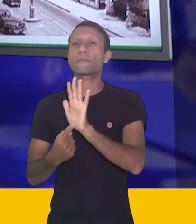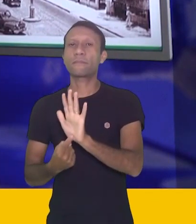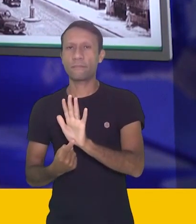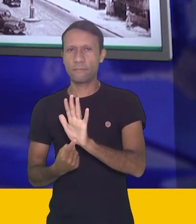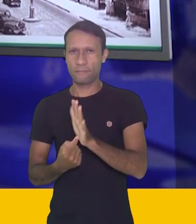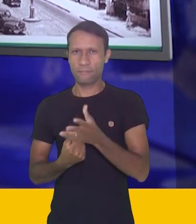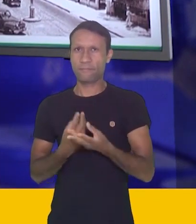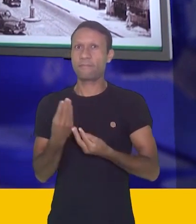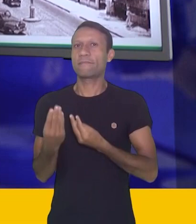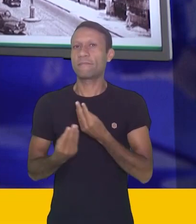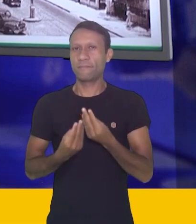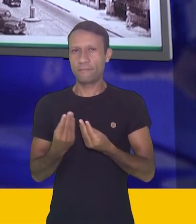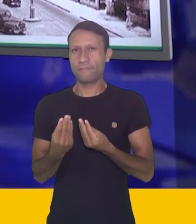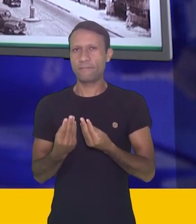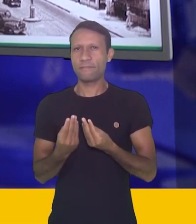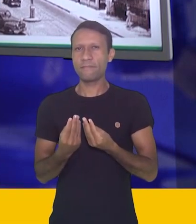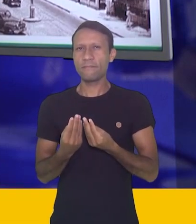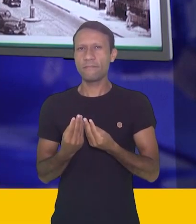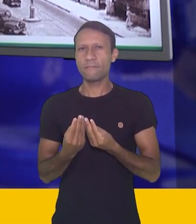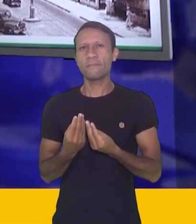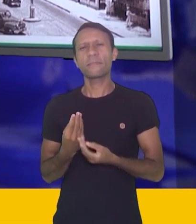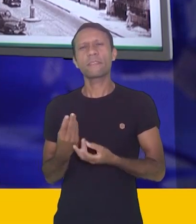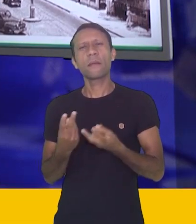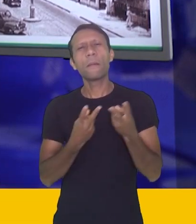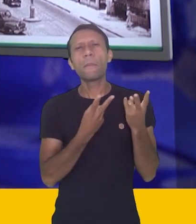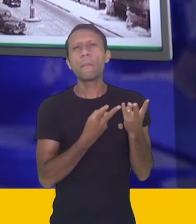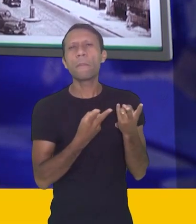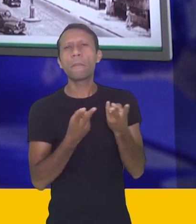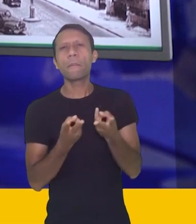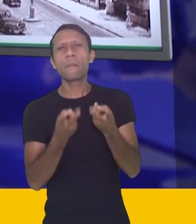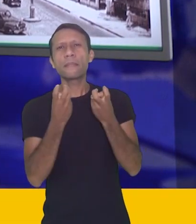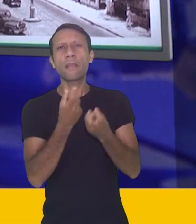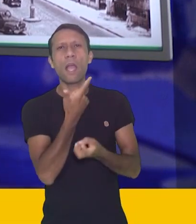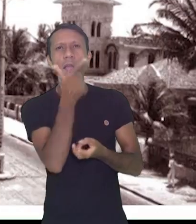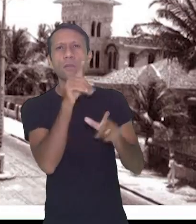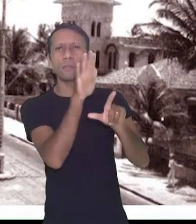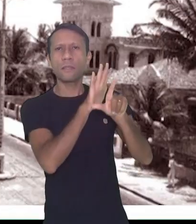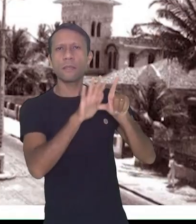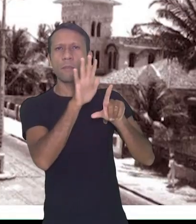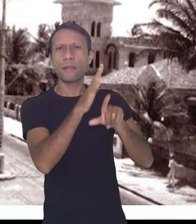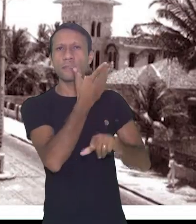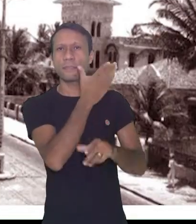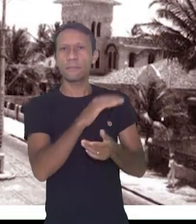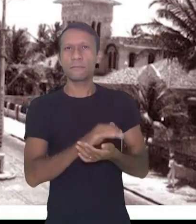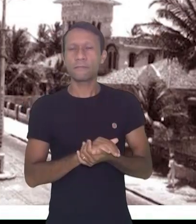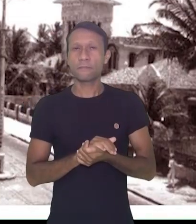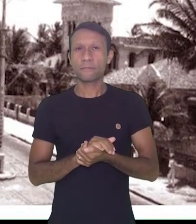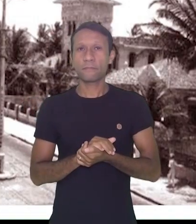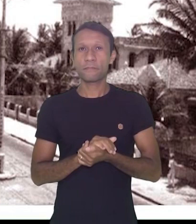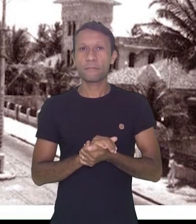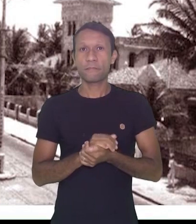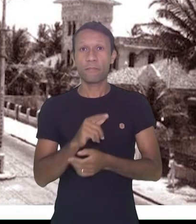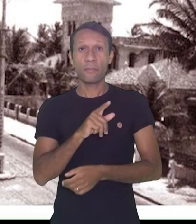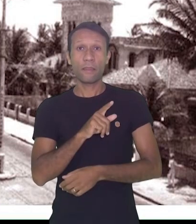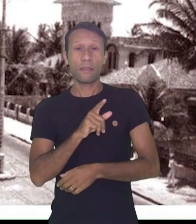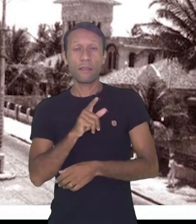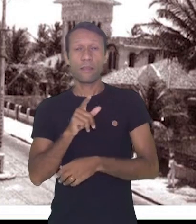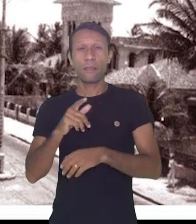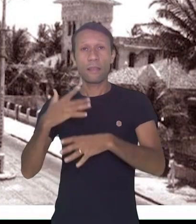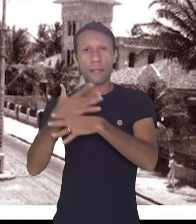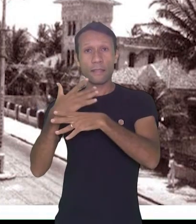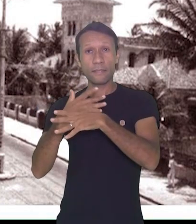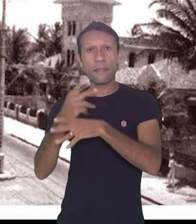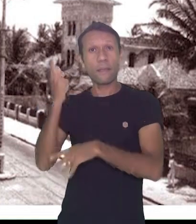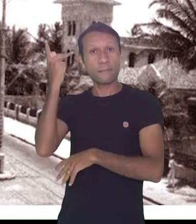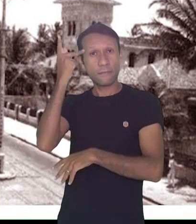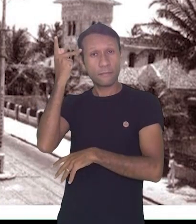está vivendo. Então, que é que nós vamos perceber nessa outra imagem aqui do bairro de Morubi, em São Paulo? Nós vamos